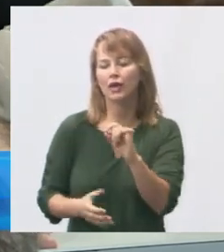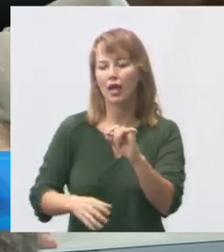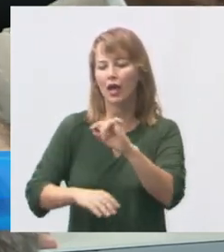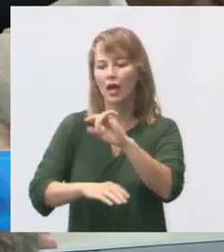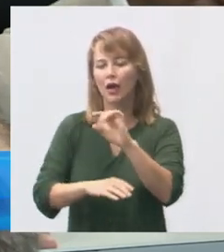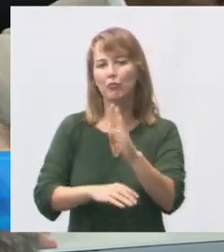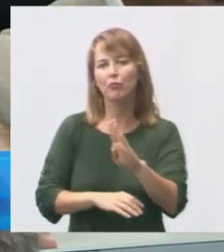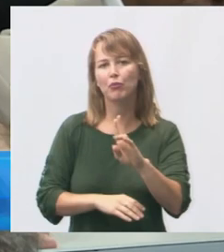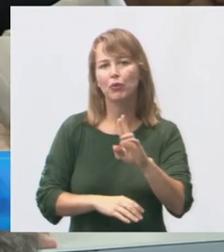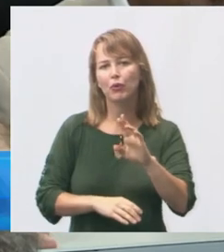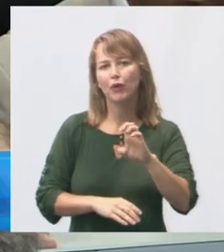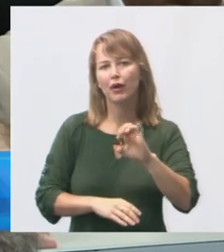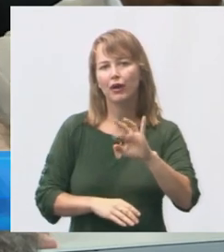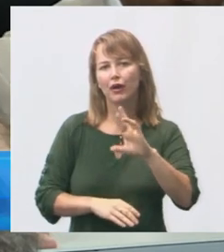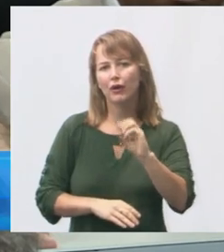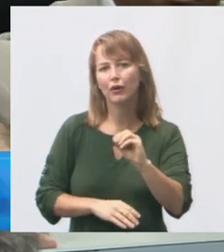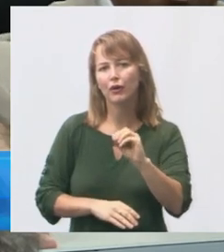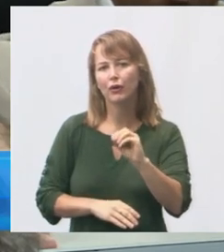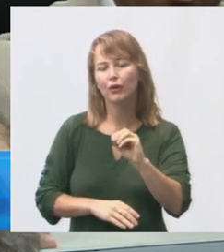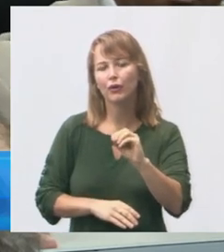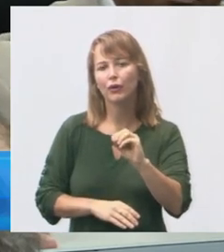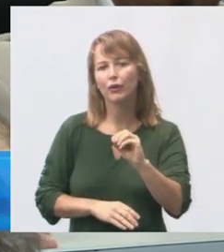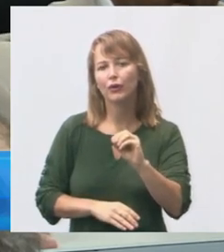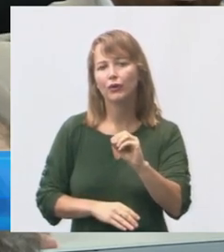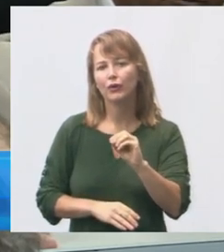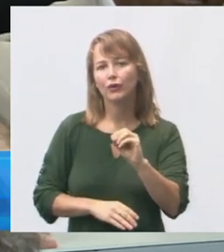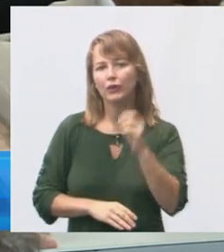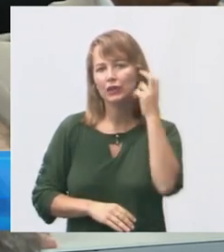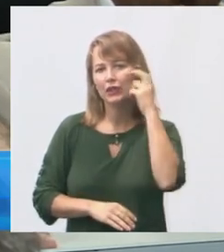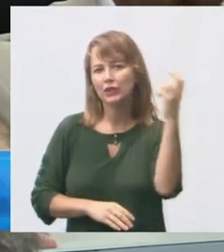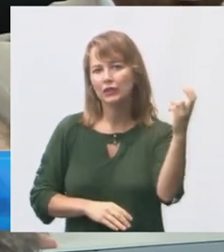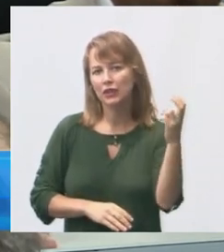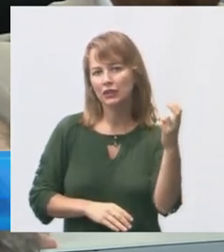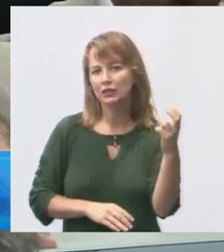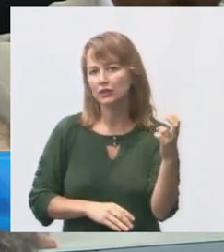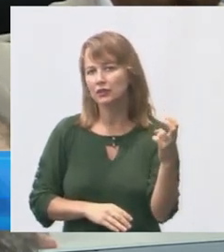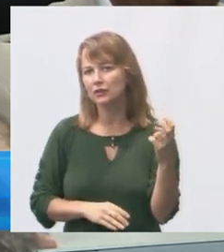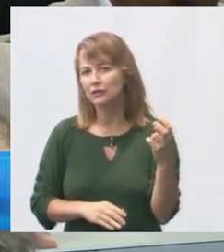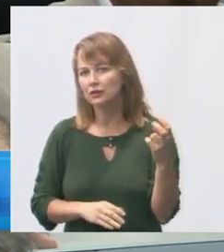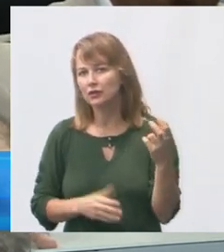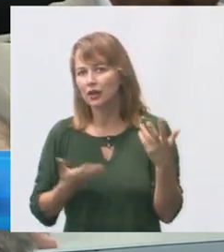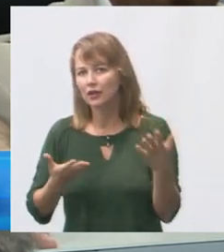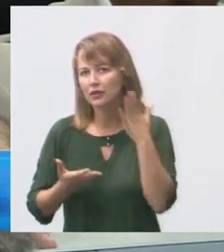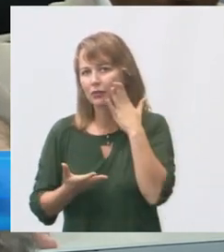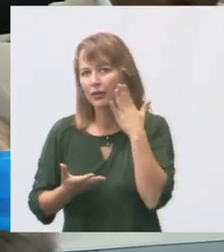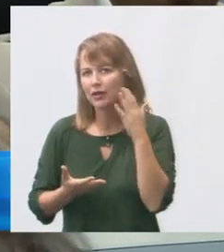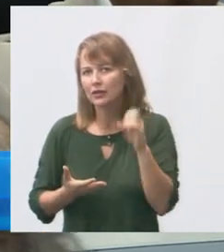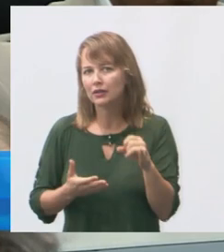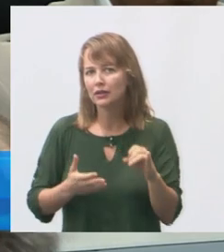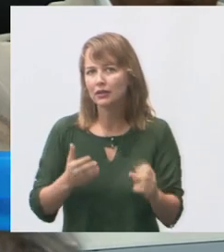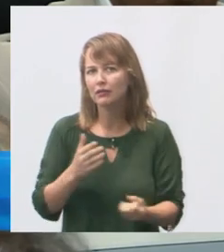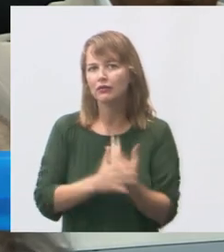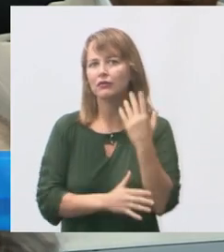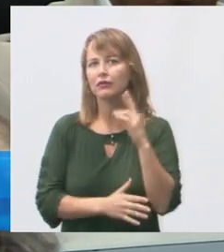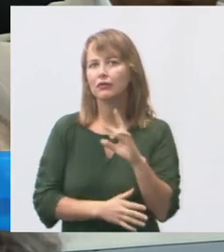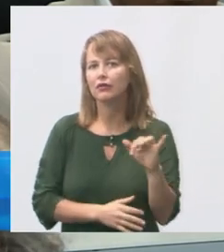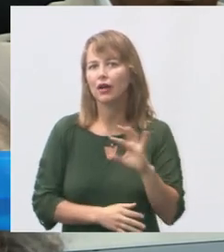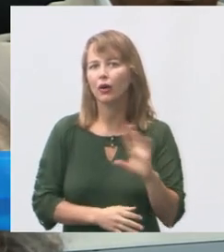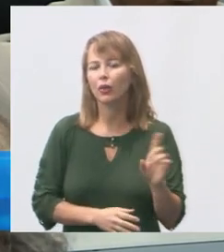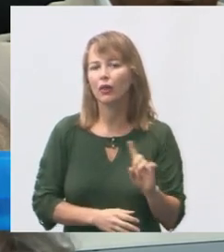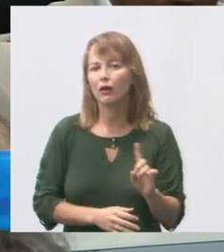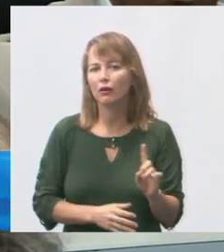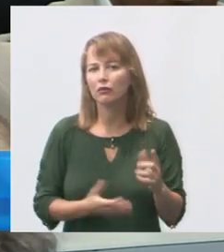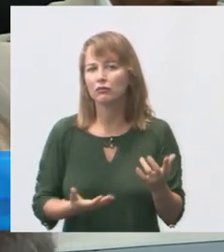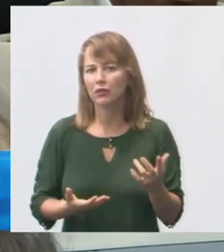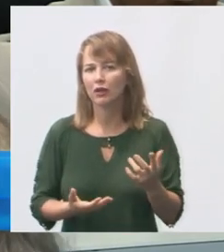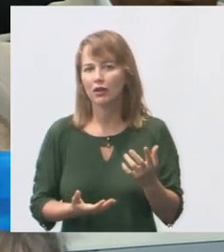propaganda enganosa que eles fizeram há mais de um ano atrás aí né visão das eleições de 2018 outro problema da cidade de Vitória o